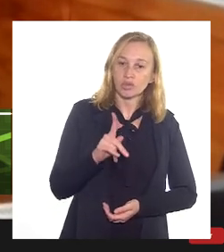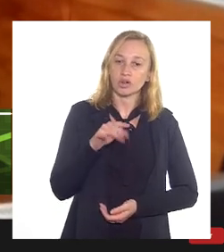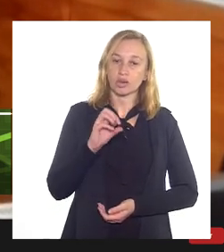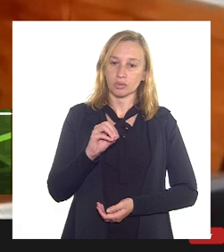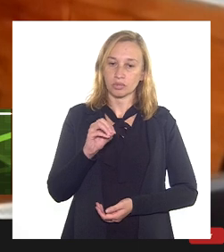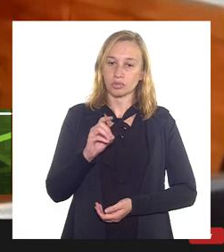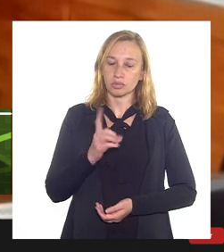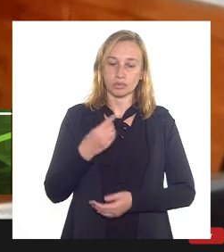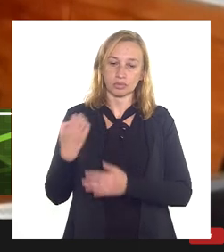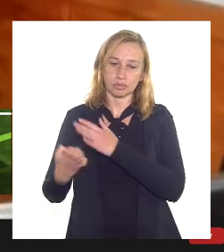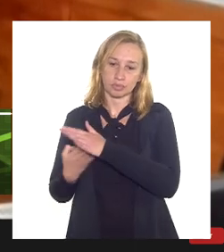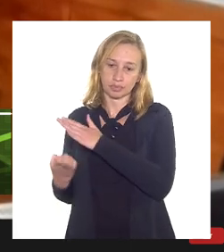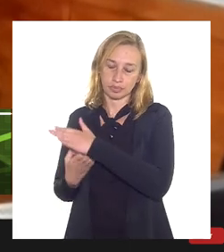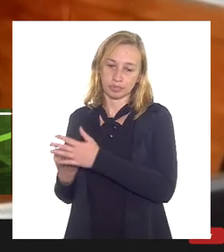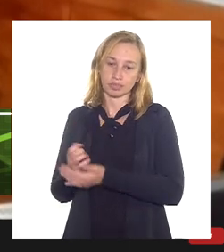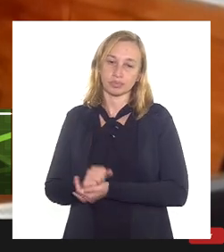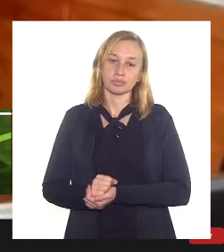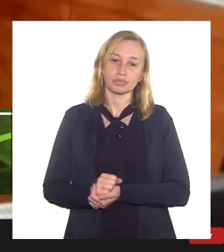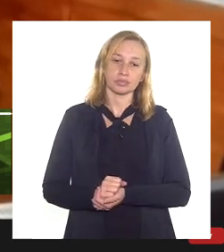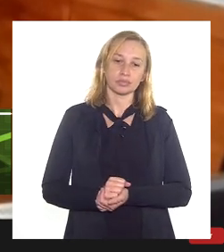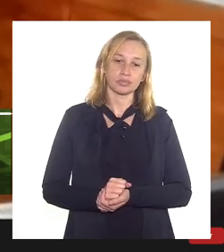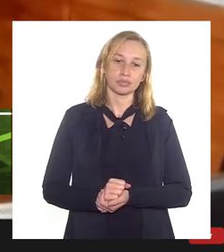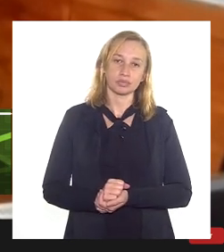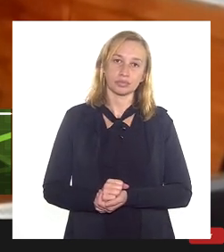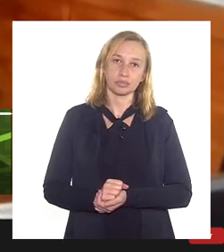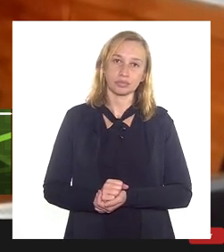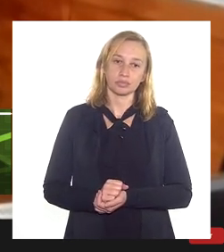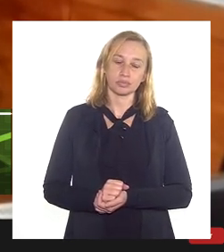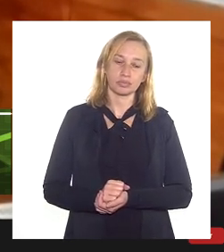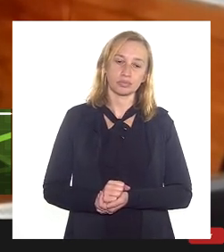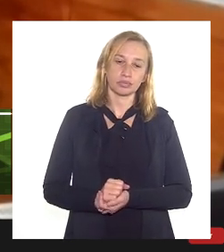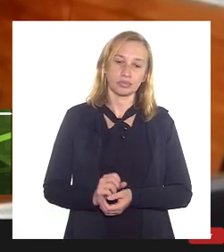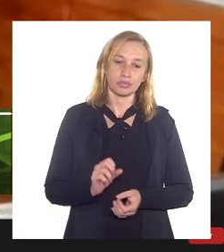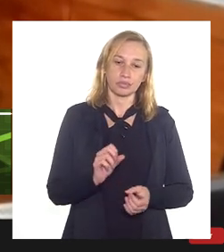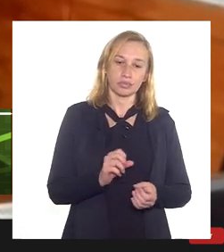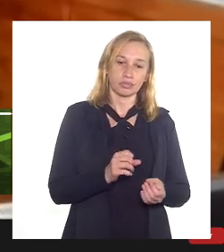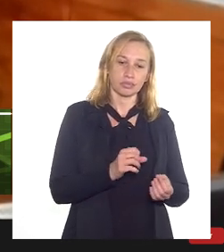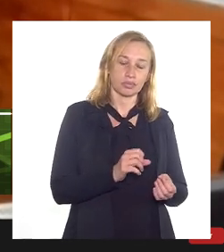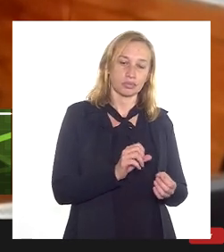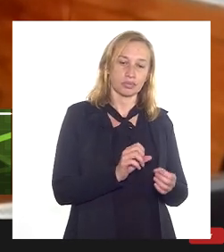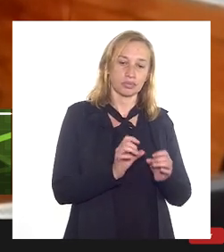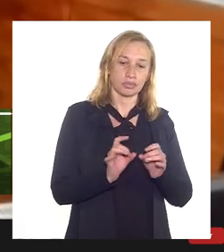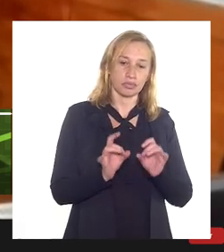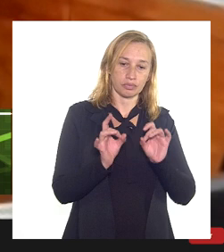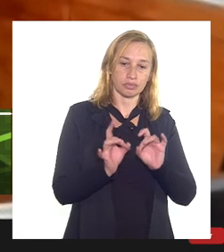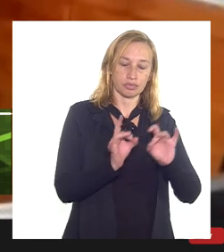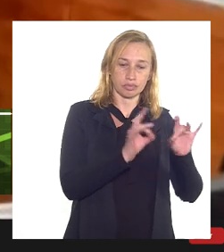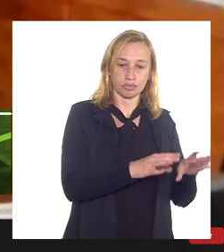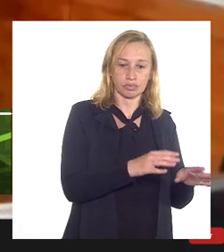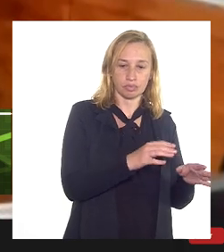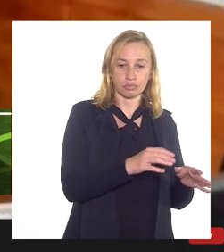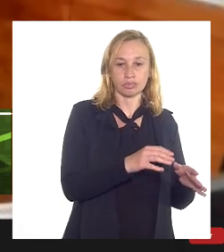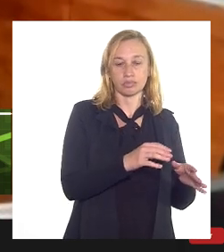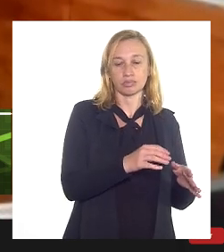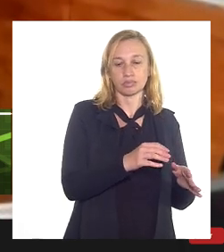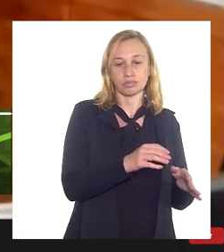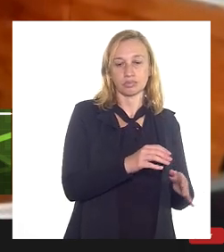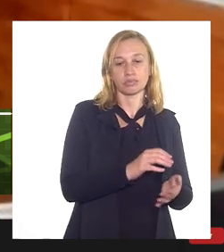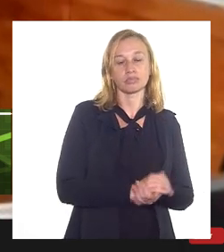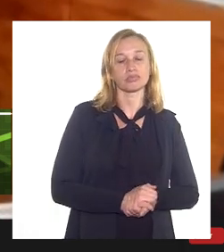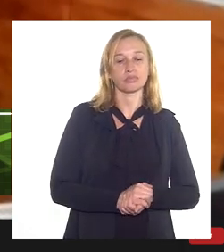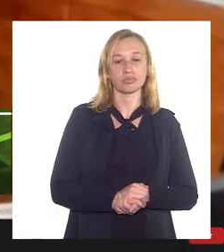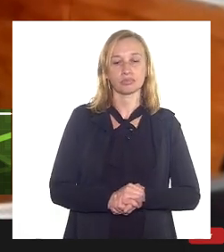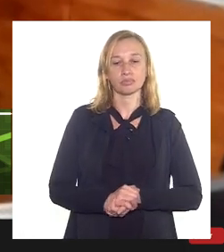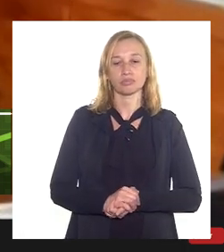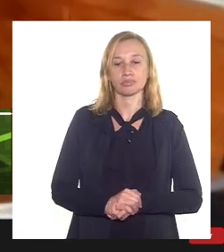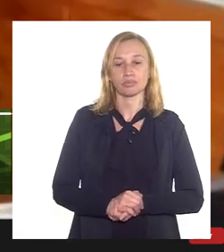no concessionário, com o que foi efetivamente gasto no campo com o abandono. Em relação à questão da